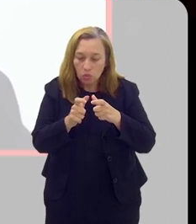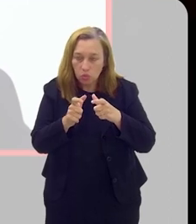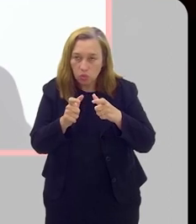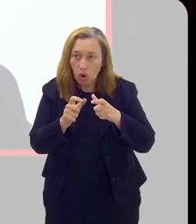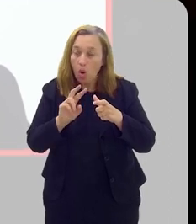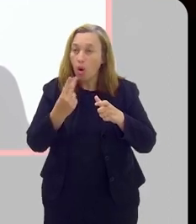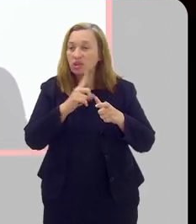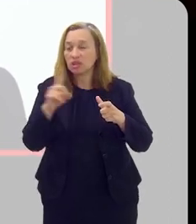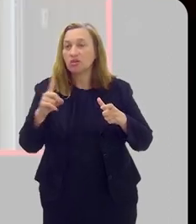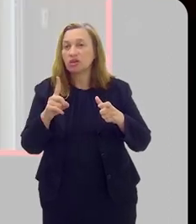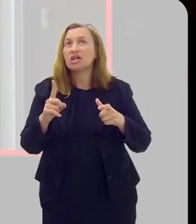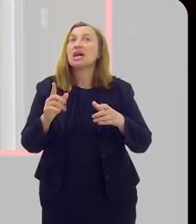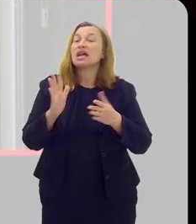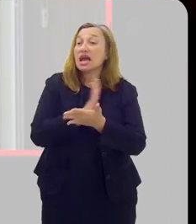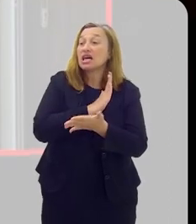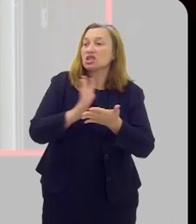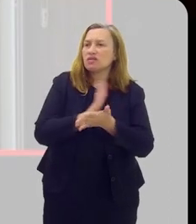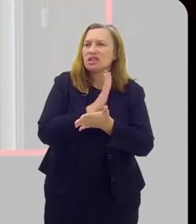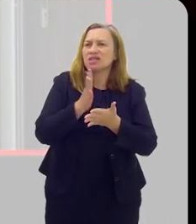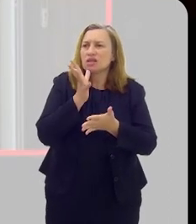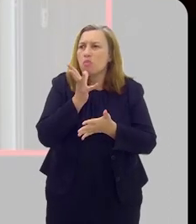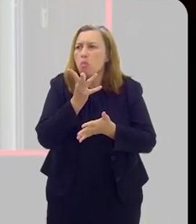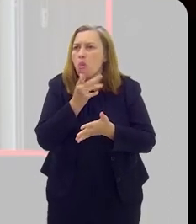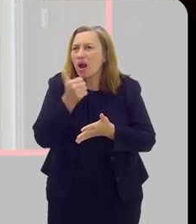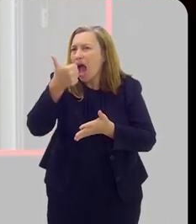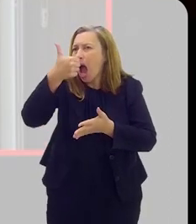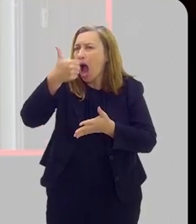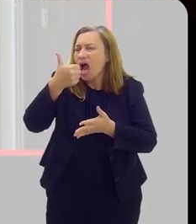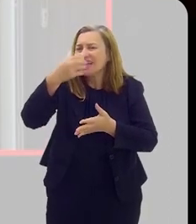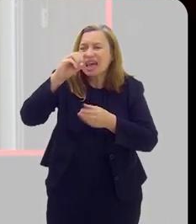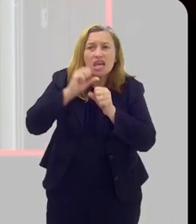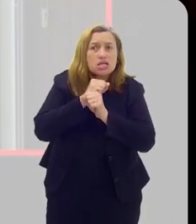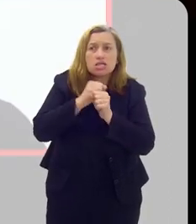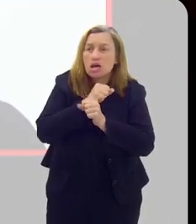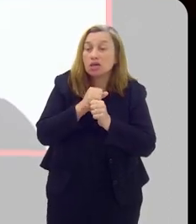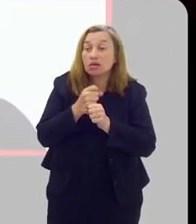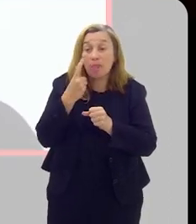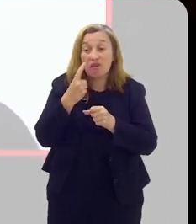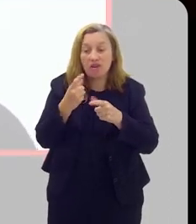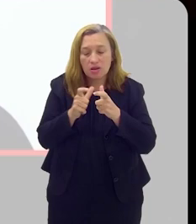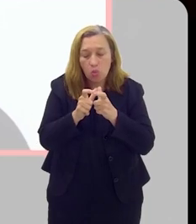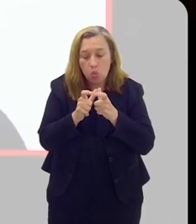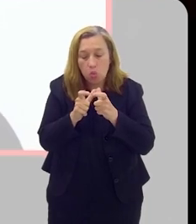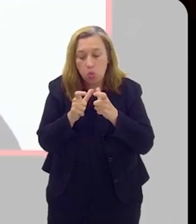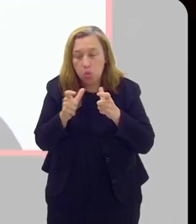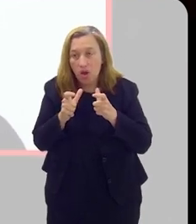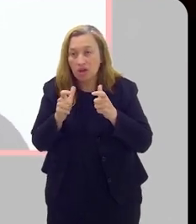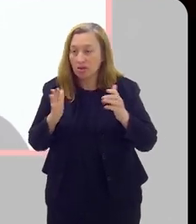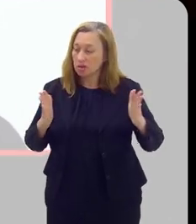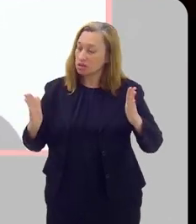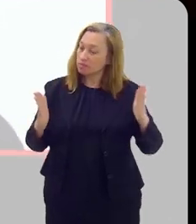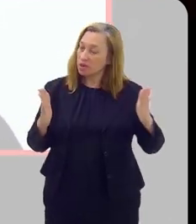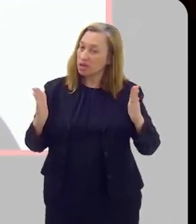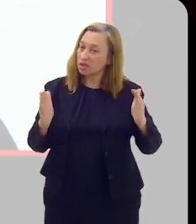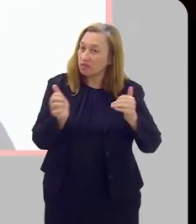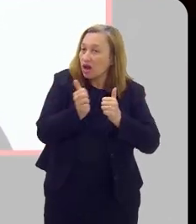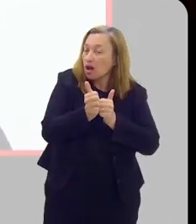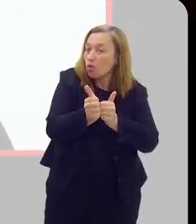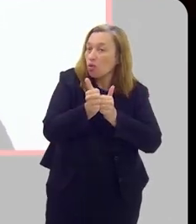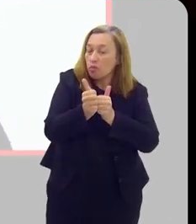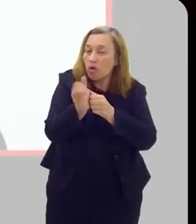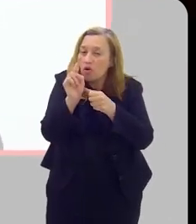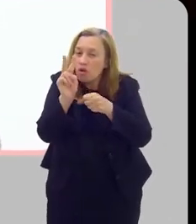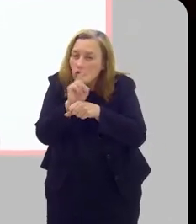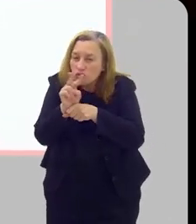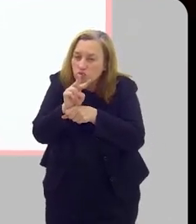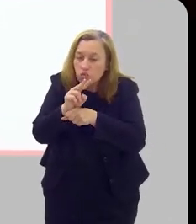vezes demora até, Natália, uma década, pra ele começar a dar sinais que ele tá crescendo, então nesse período ele vai acompanhando,